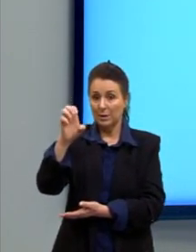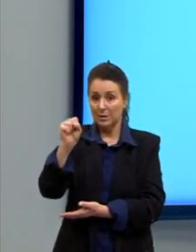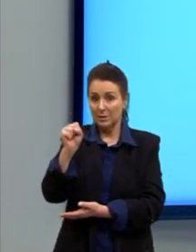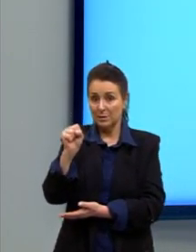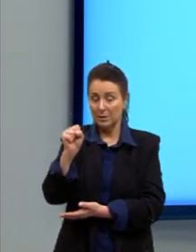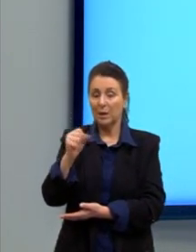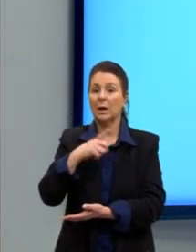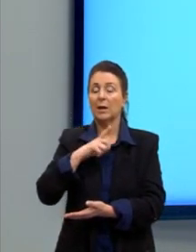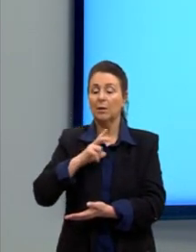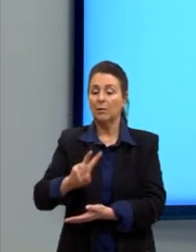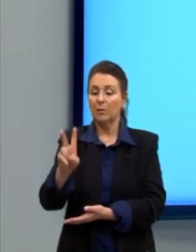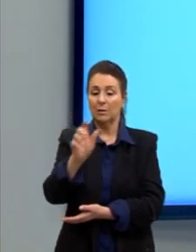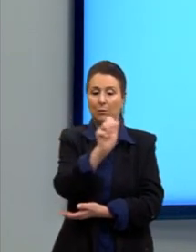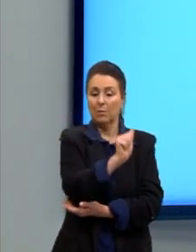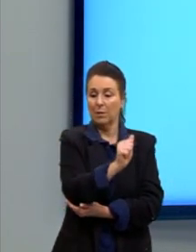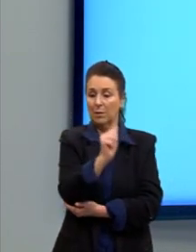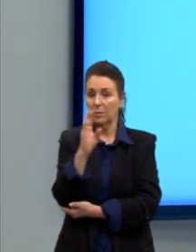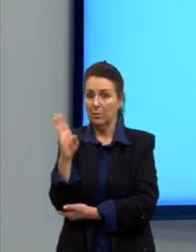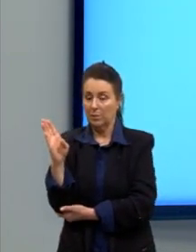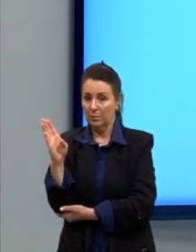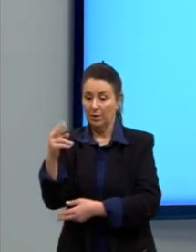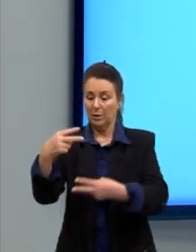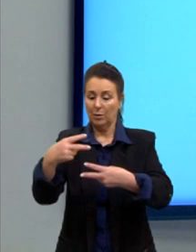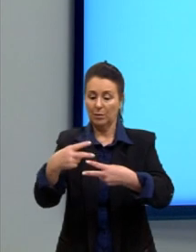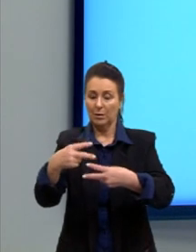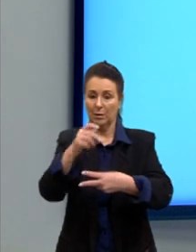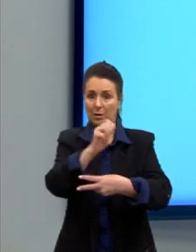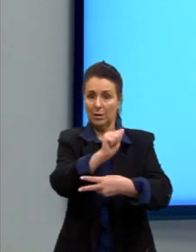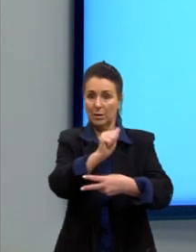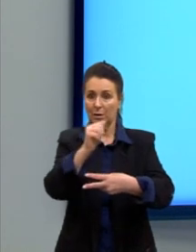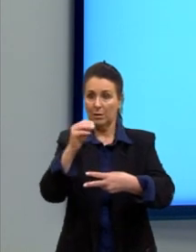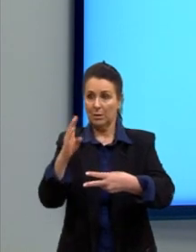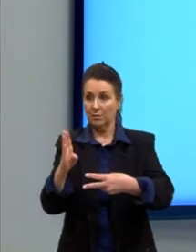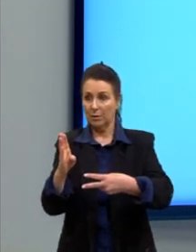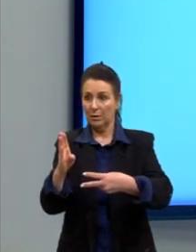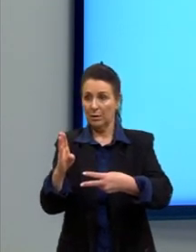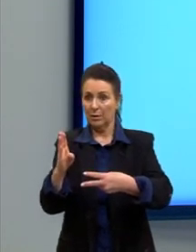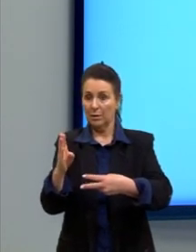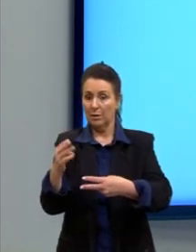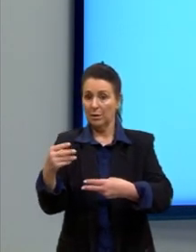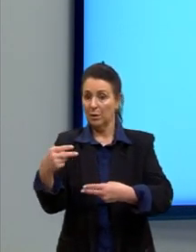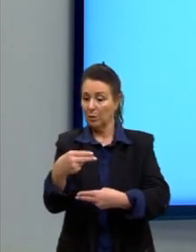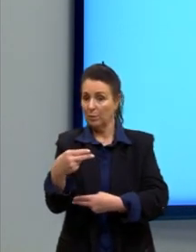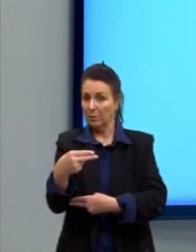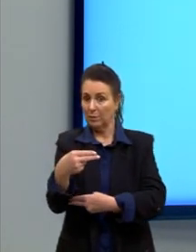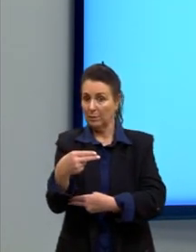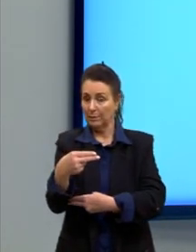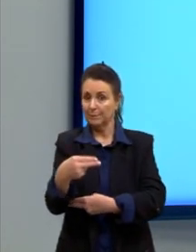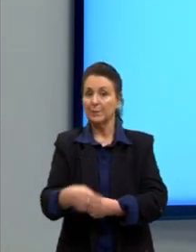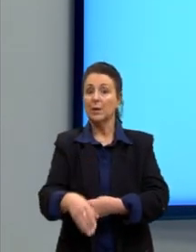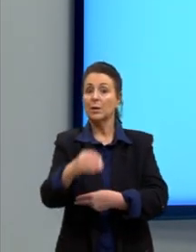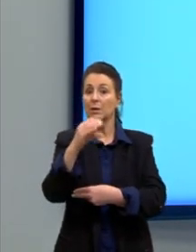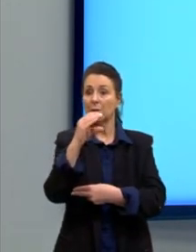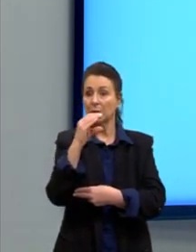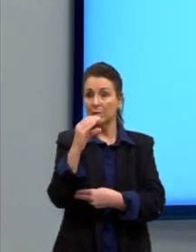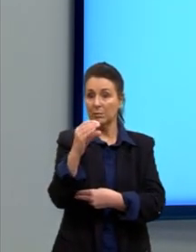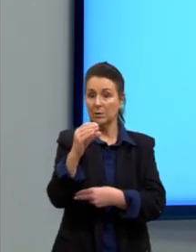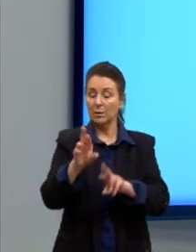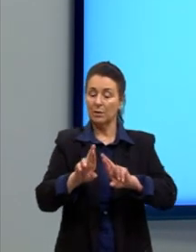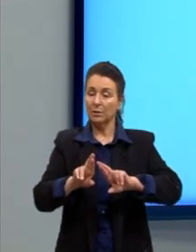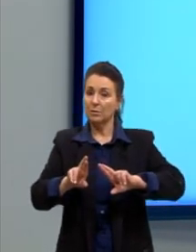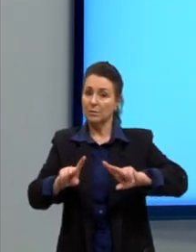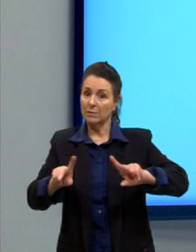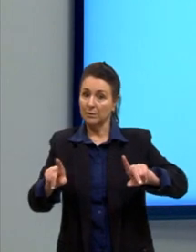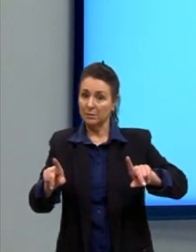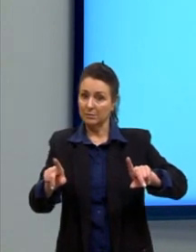valores de A e B. Os coeficientes A e B são iguais. E o coeficiente C é diferente.